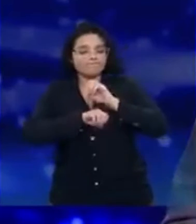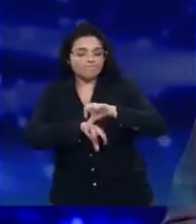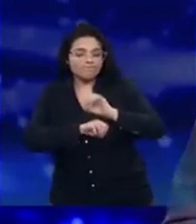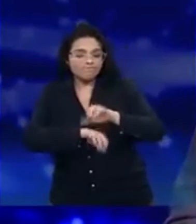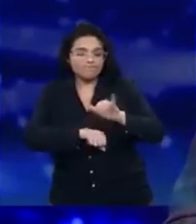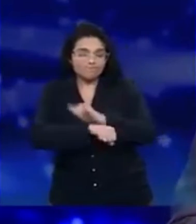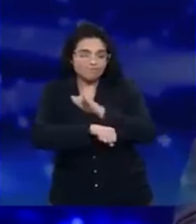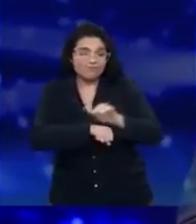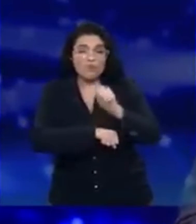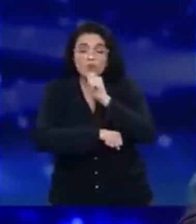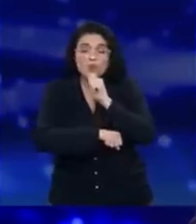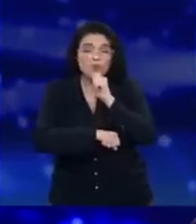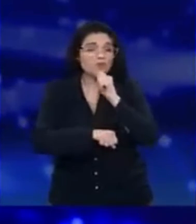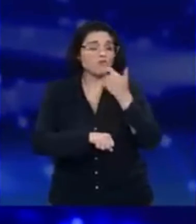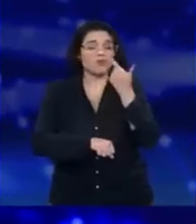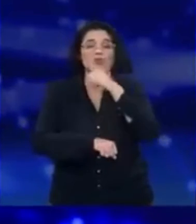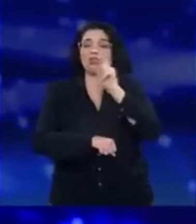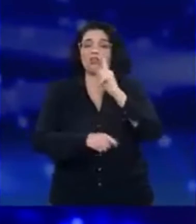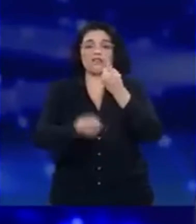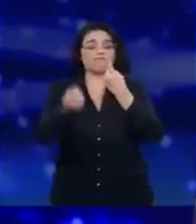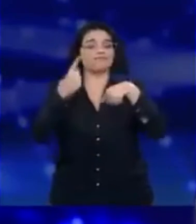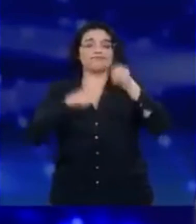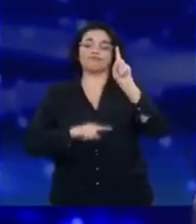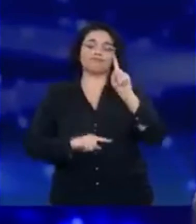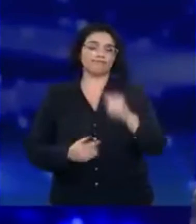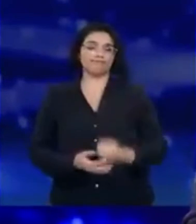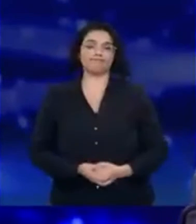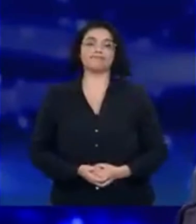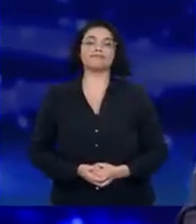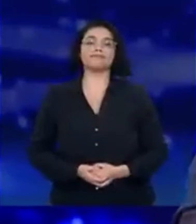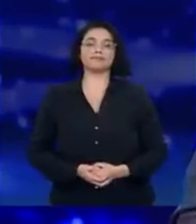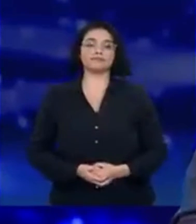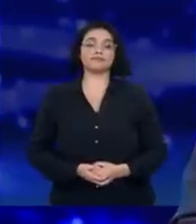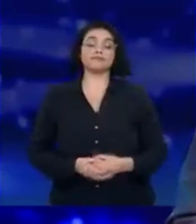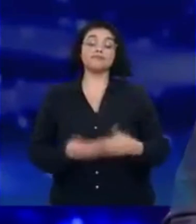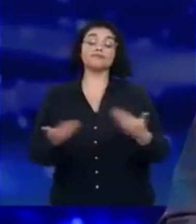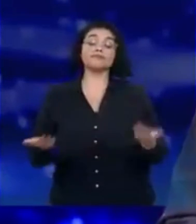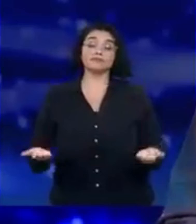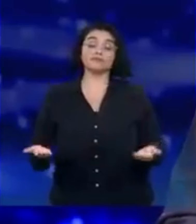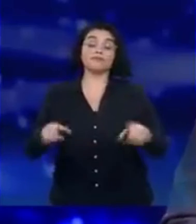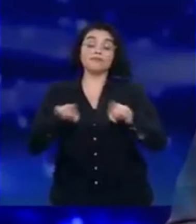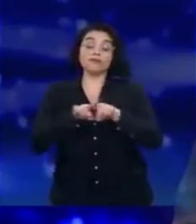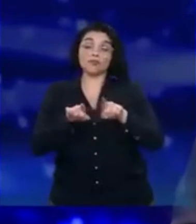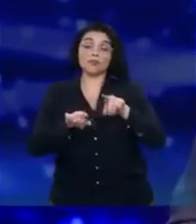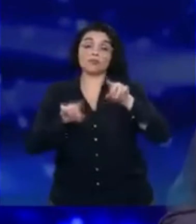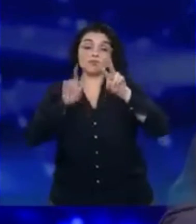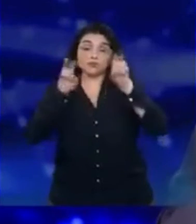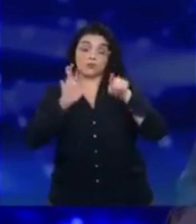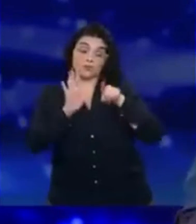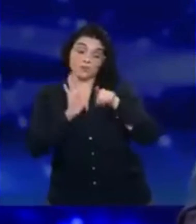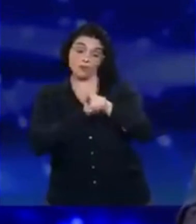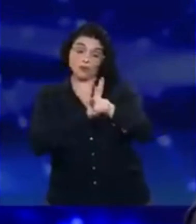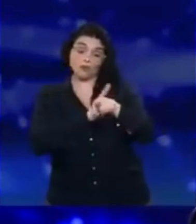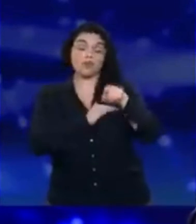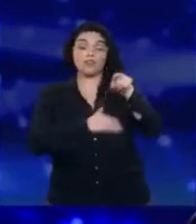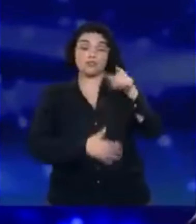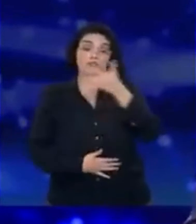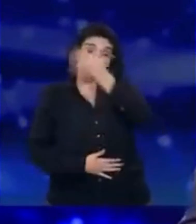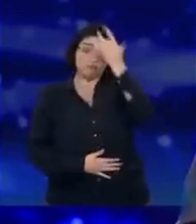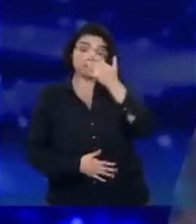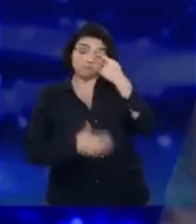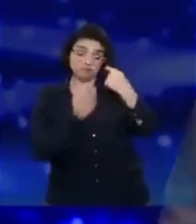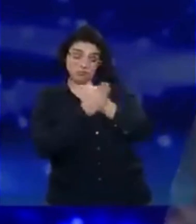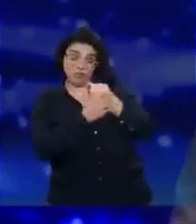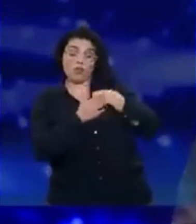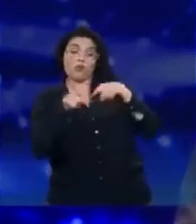vai ter sucesso, a gente não vai ser bem-sucedido. E, por falar em perguntas, já que o candidato Haddad me fez